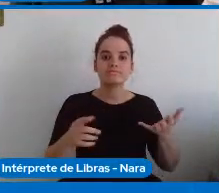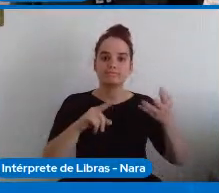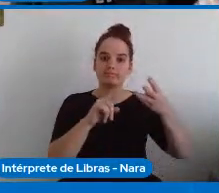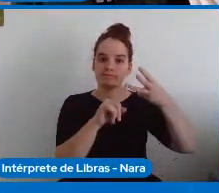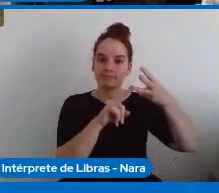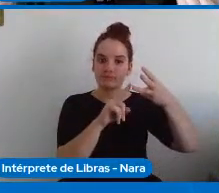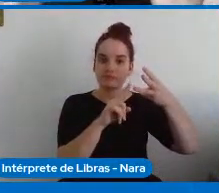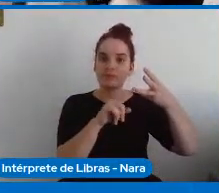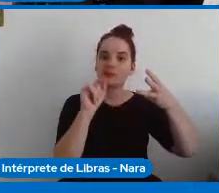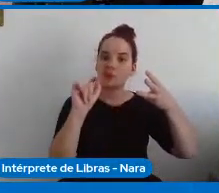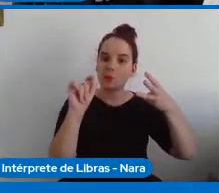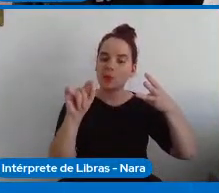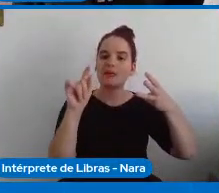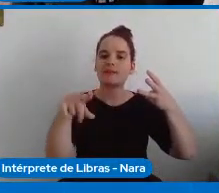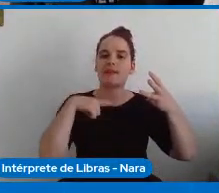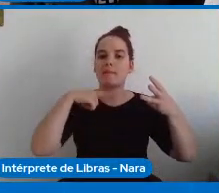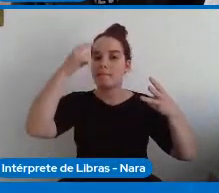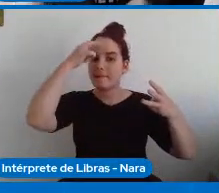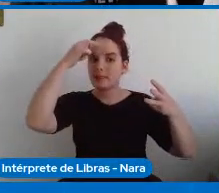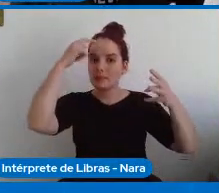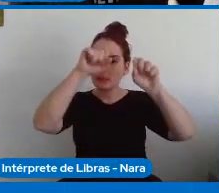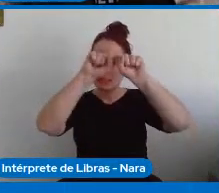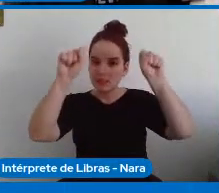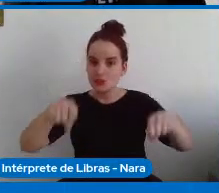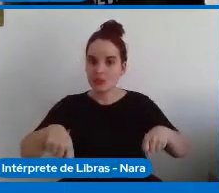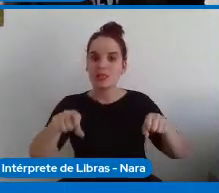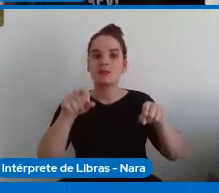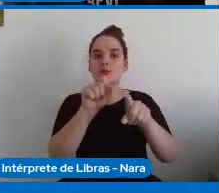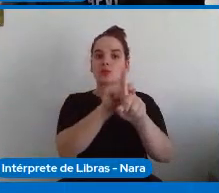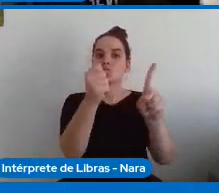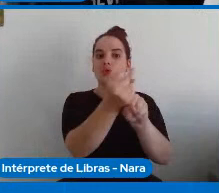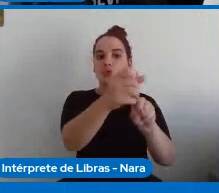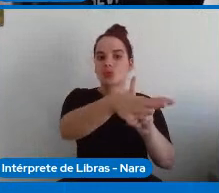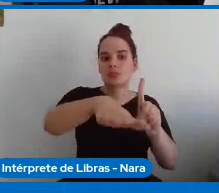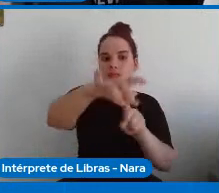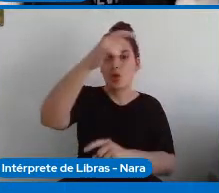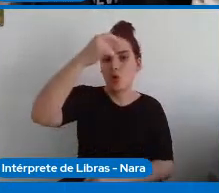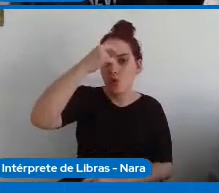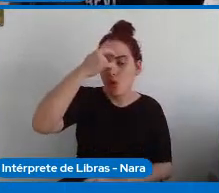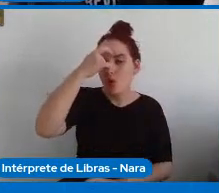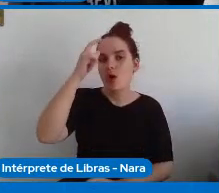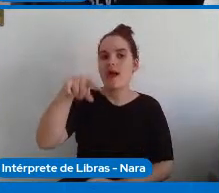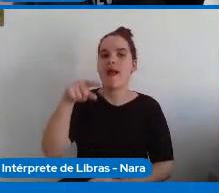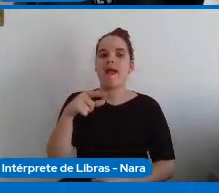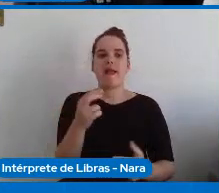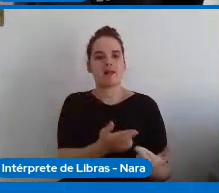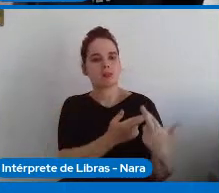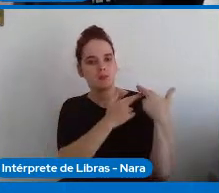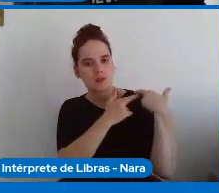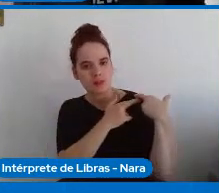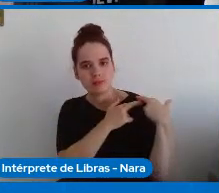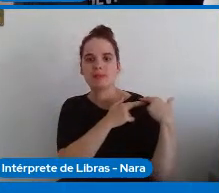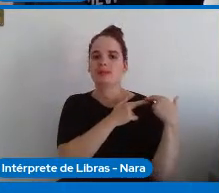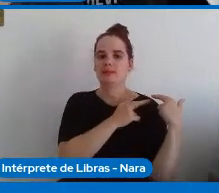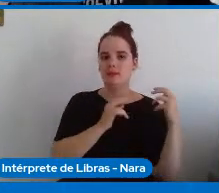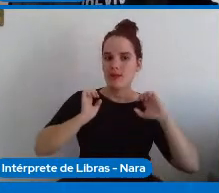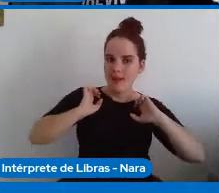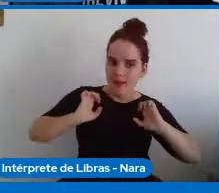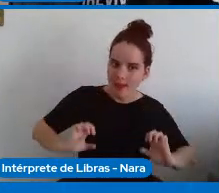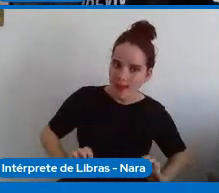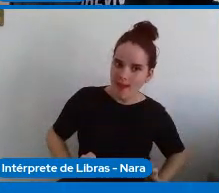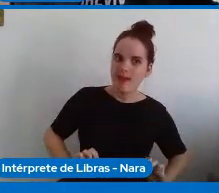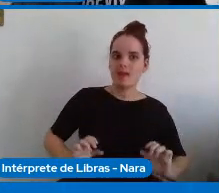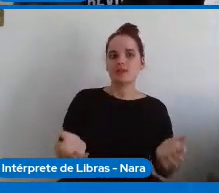trabalhamos essa conscientização sobre a responsabilidade profissional sobre a ética e sobre